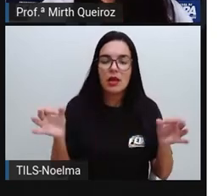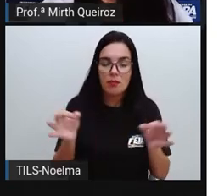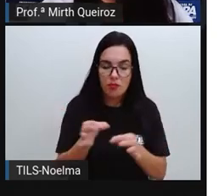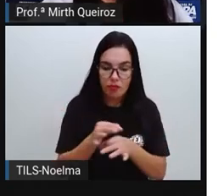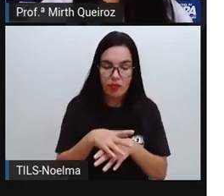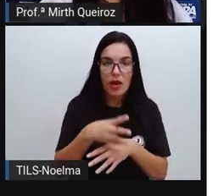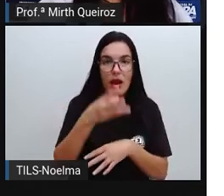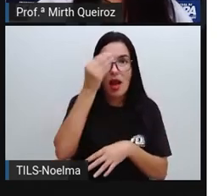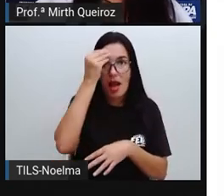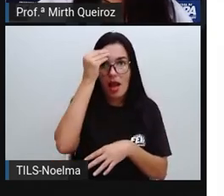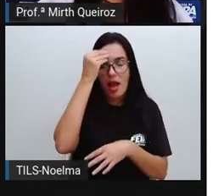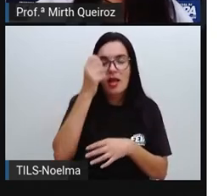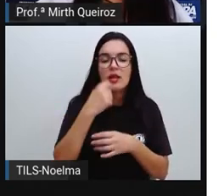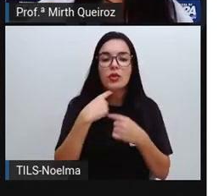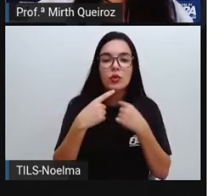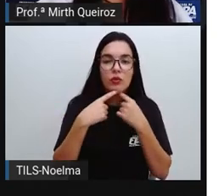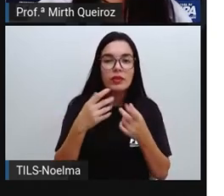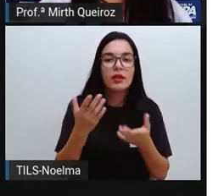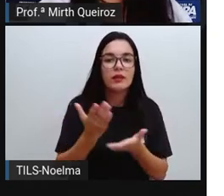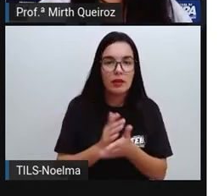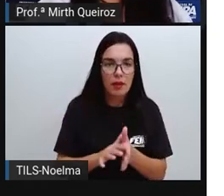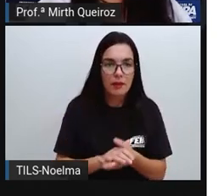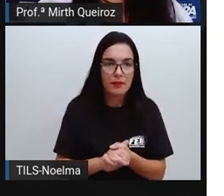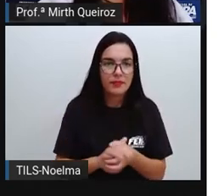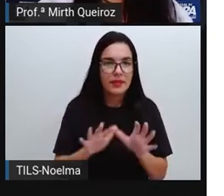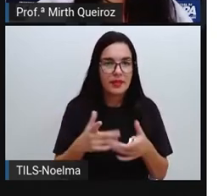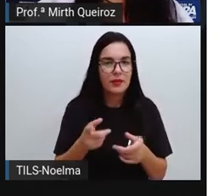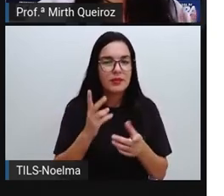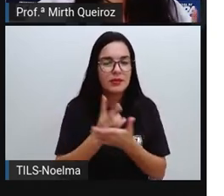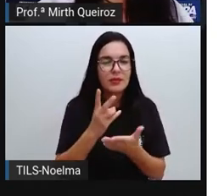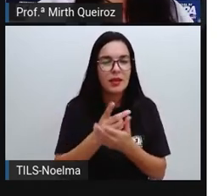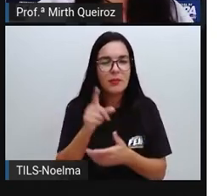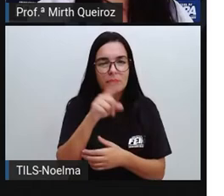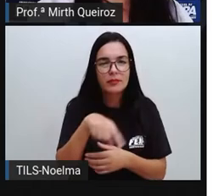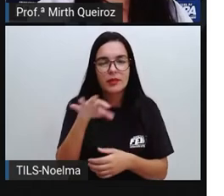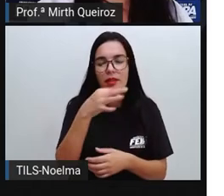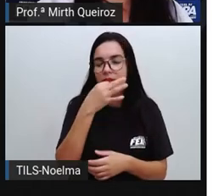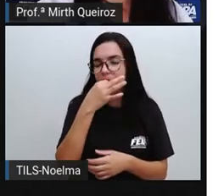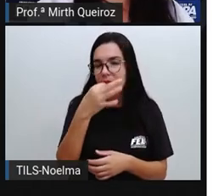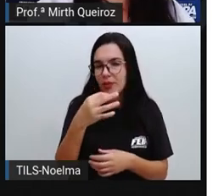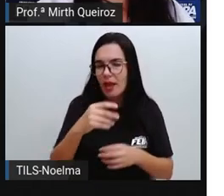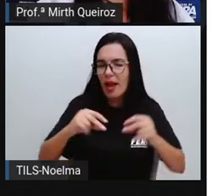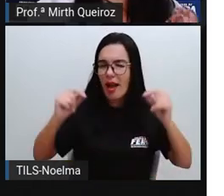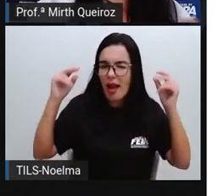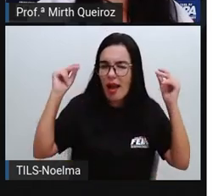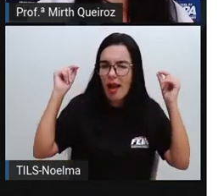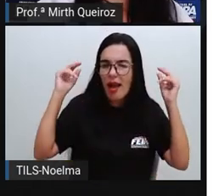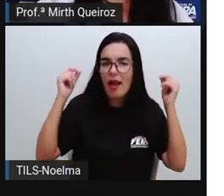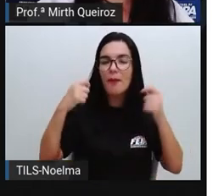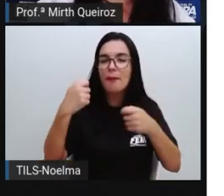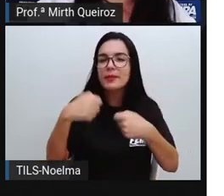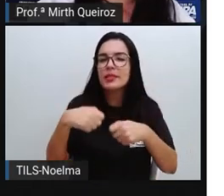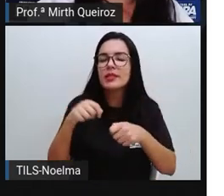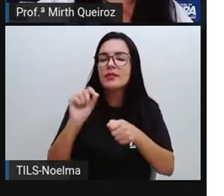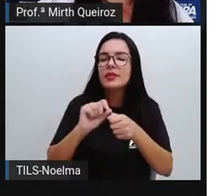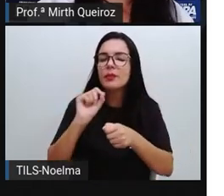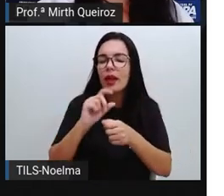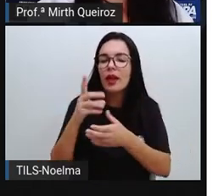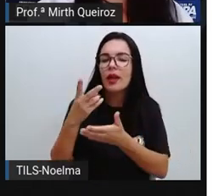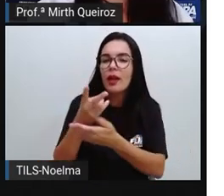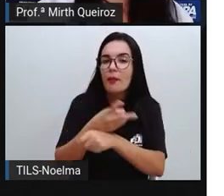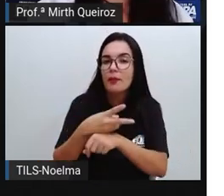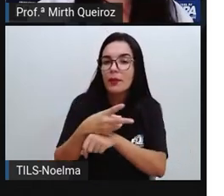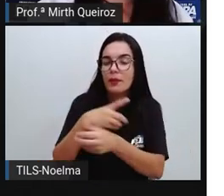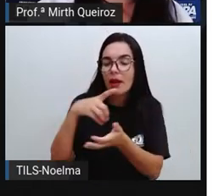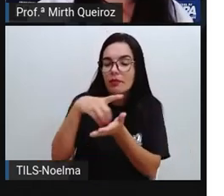verdade? Para isso, segue lá aquelas dicasinhas que a PRO deu lá no início, de vocês procurarem um dicionário para